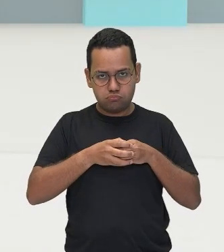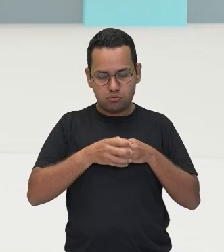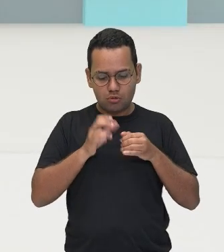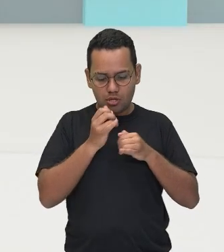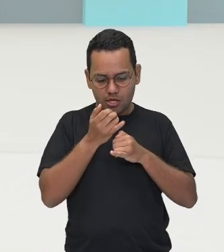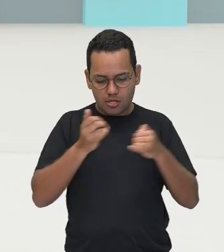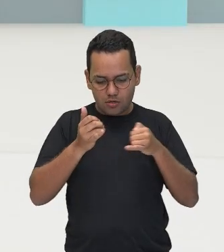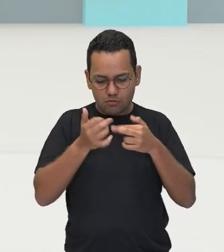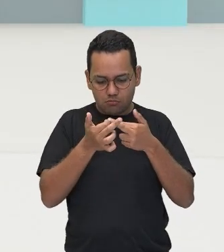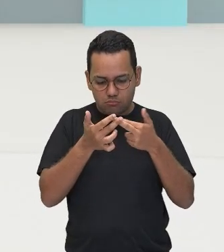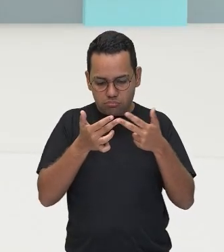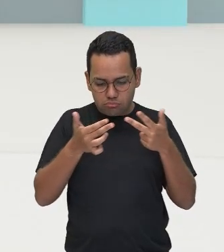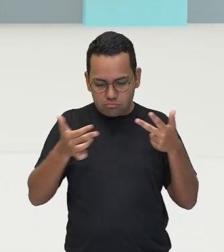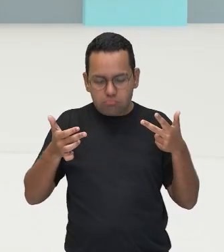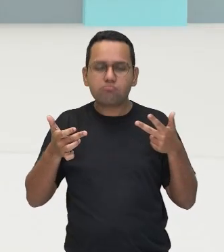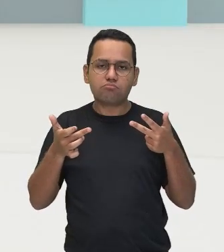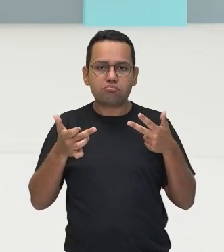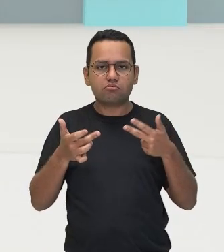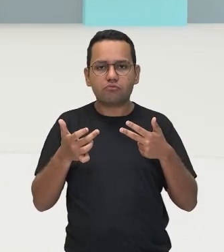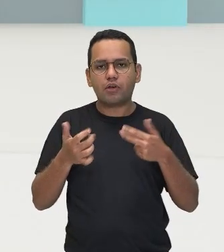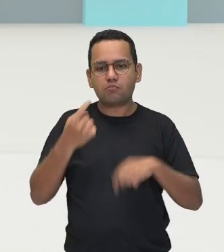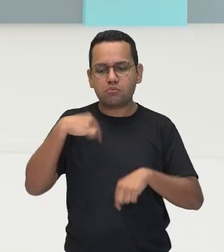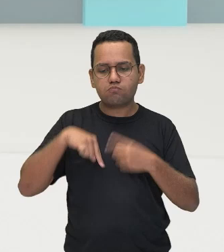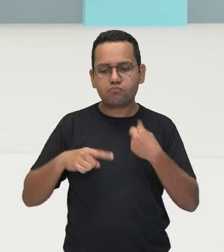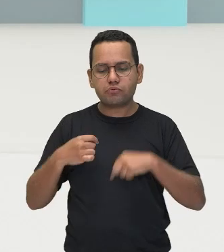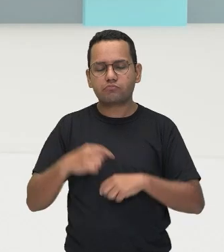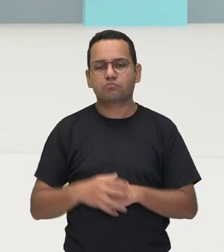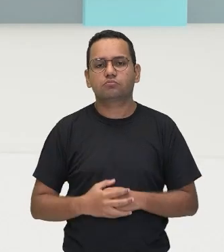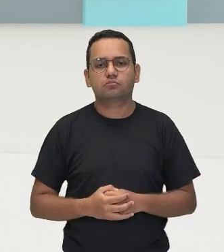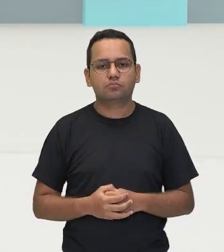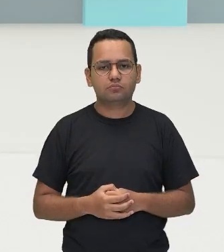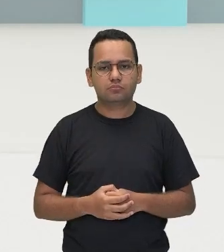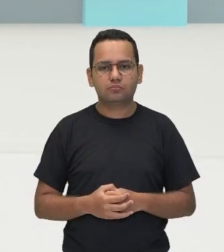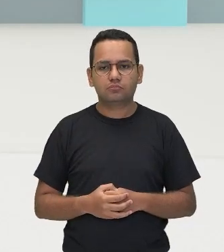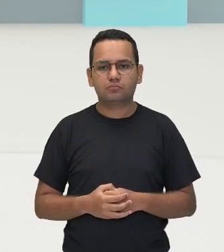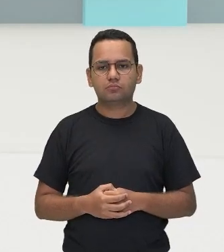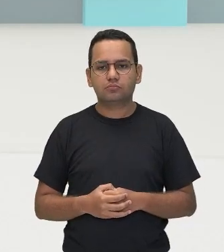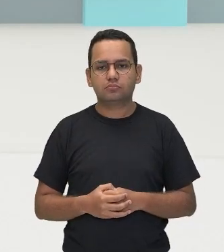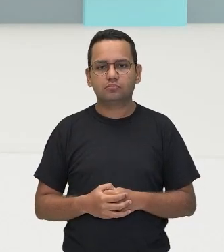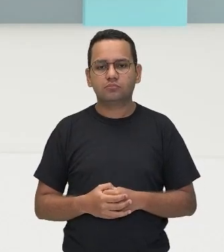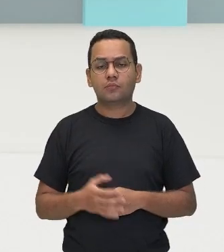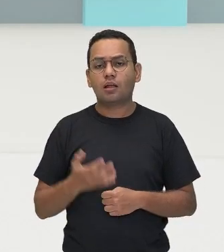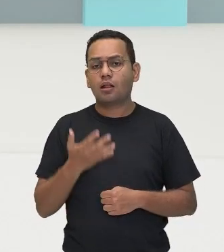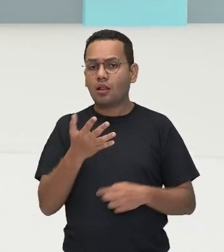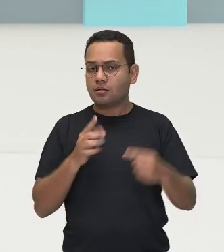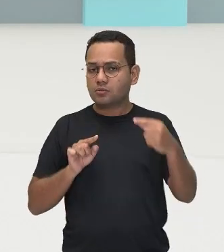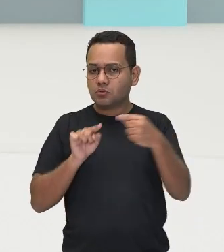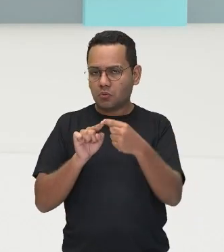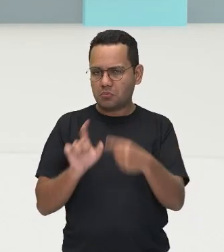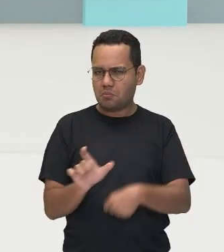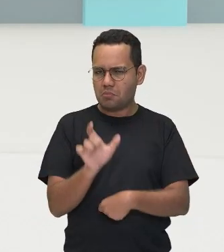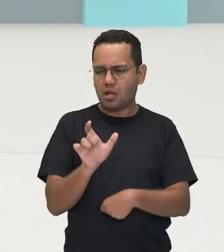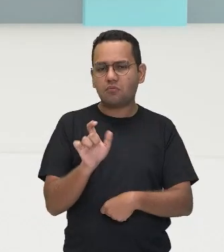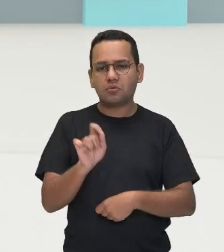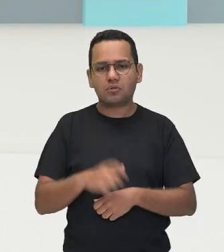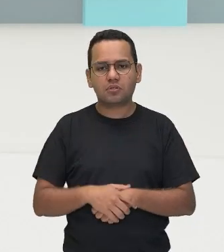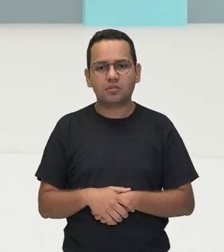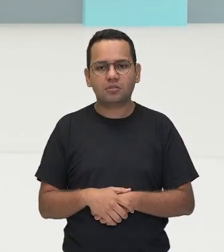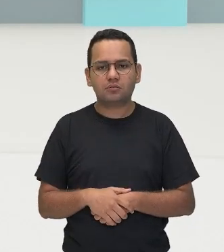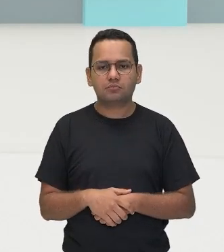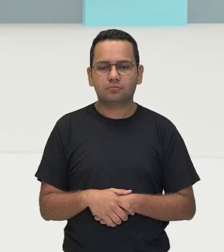a definição. Nós podemos ver aí, ó, que o sistema cardiovascular, também conhecido como um sistema